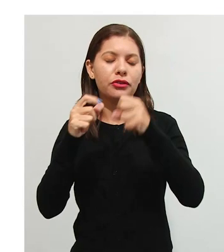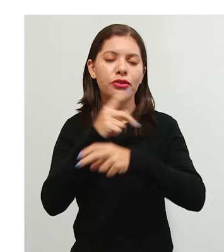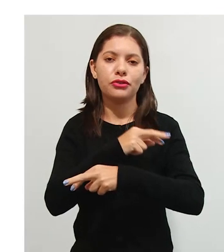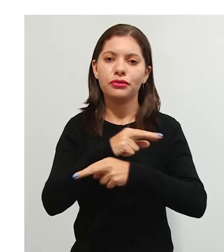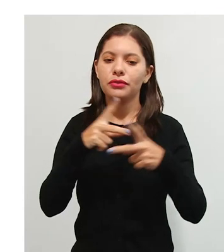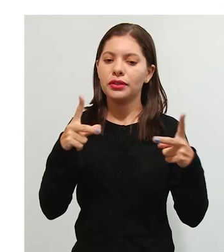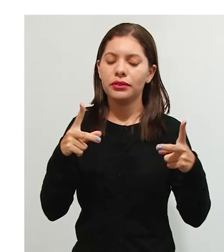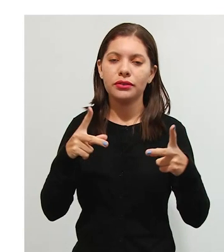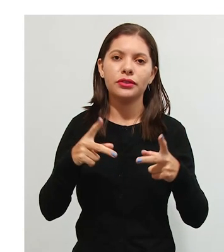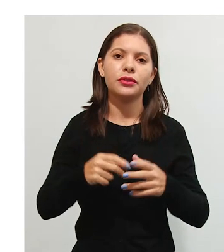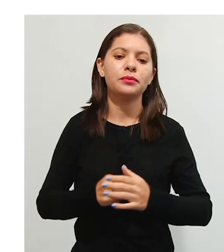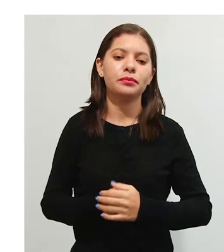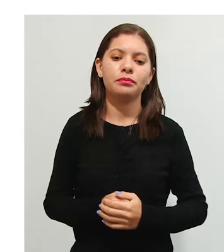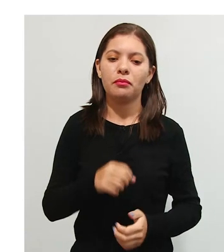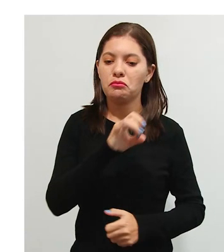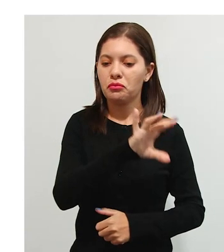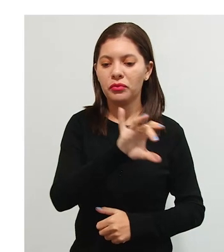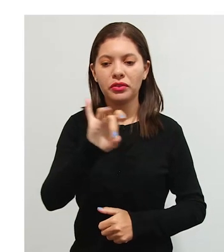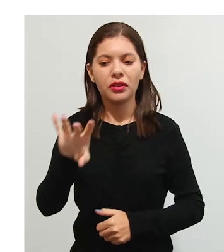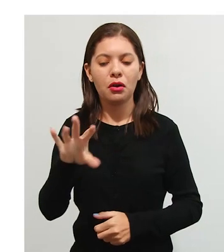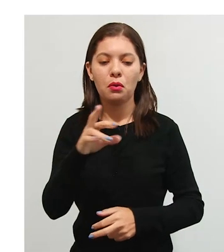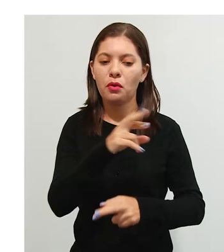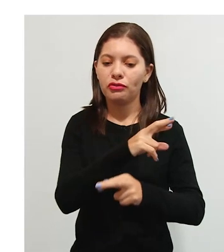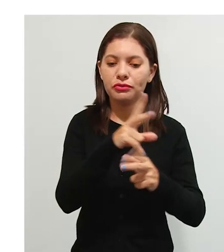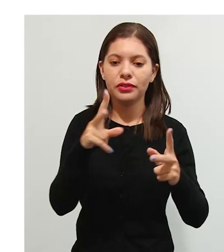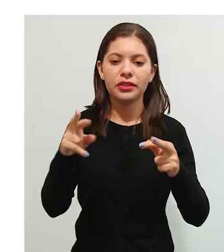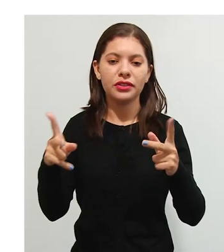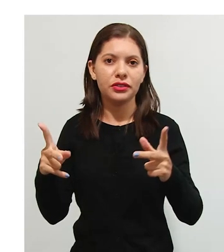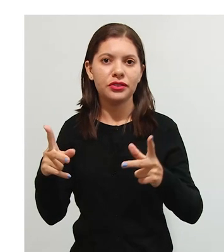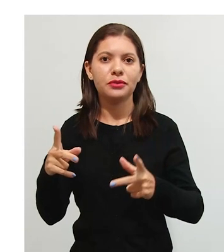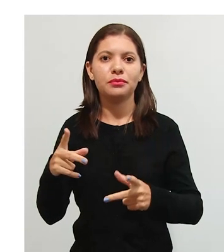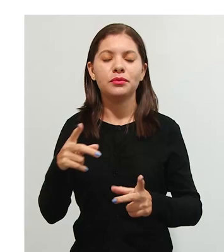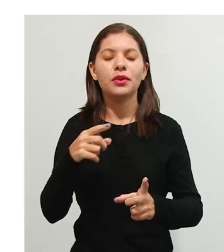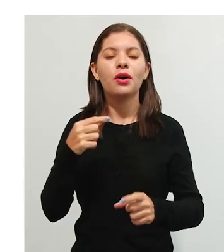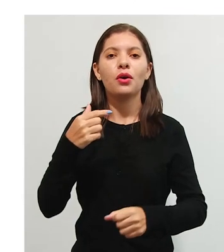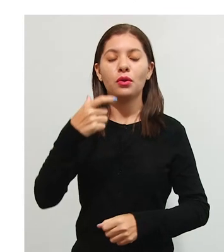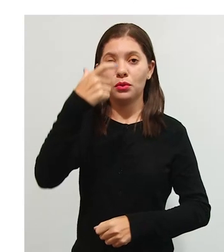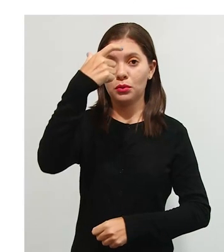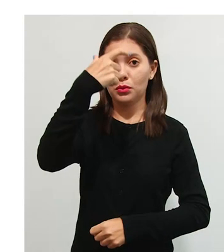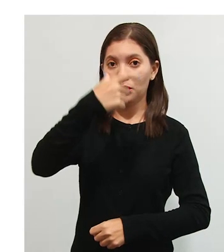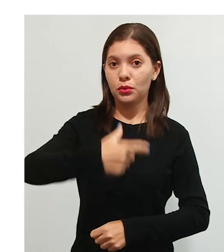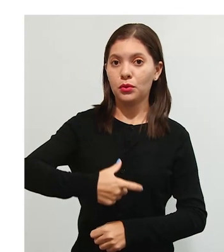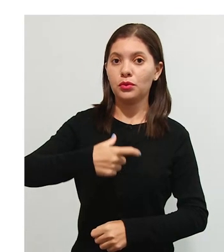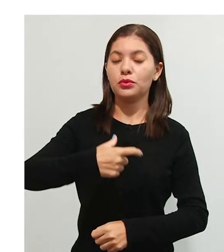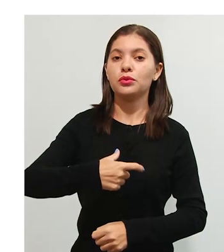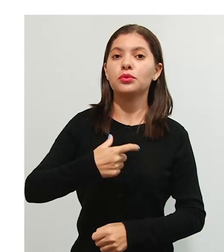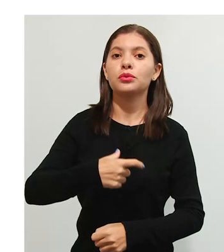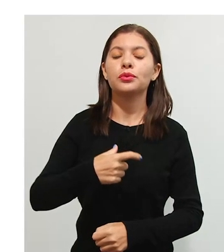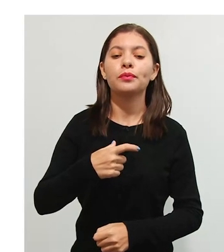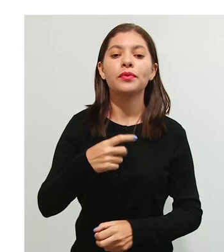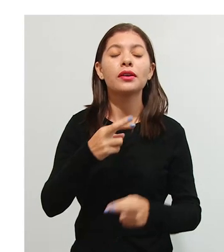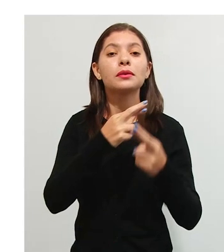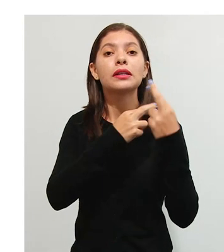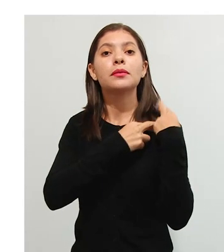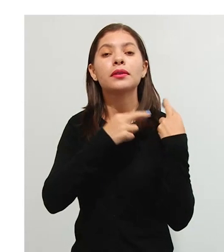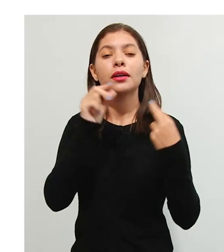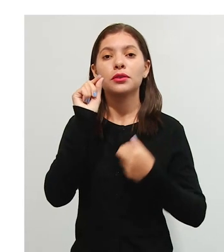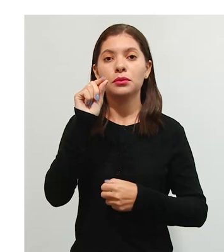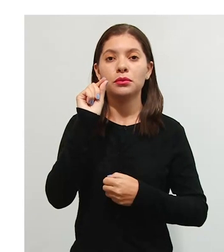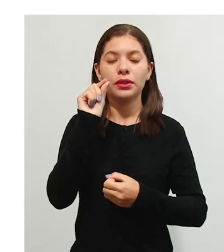diferente do outro. E o nosso papel é estudar essas formas de aprender e buscar